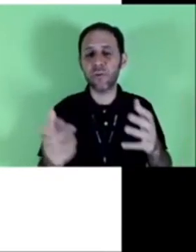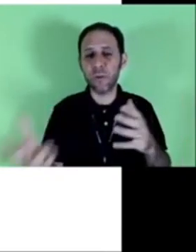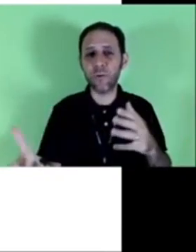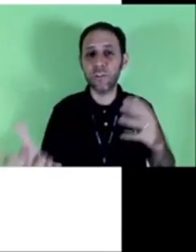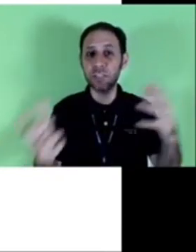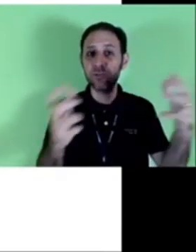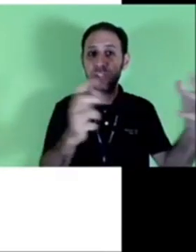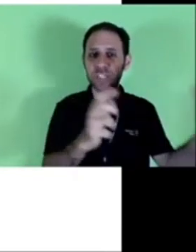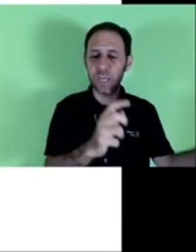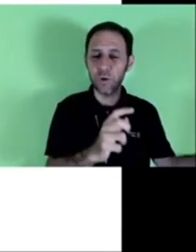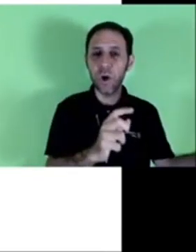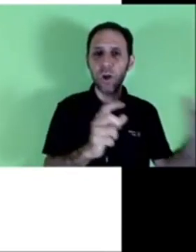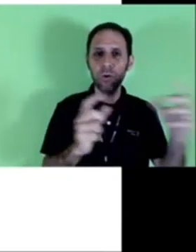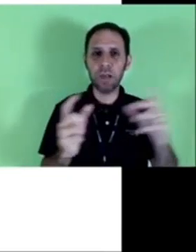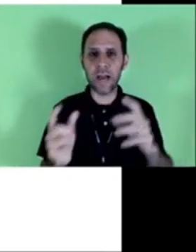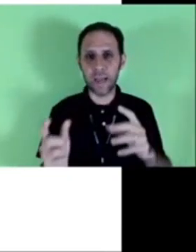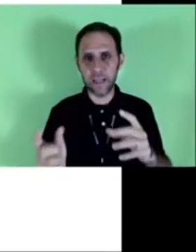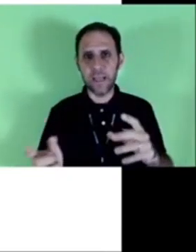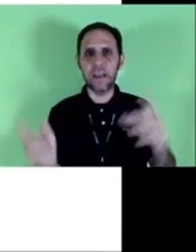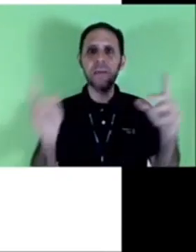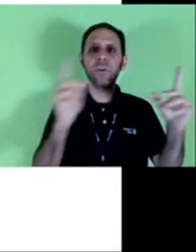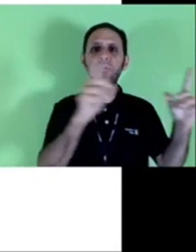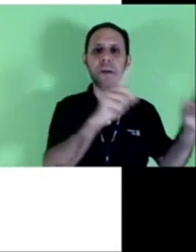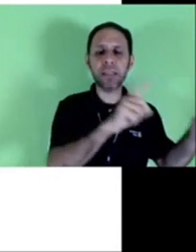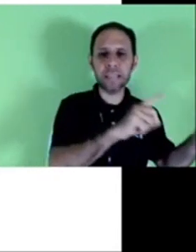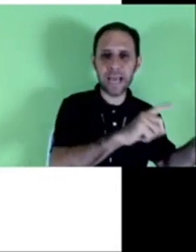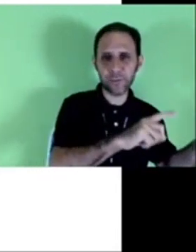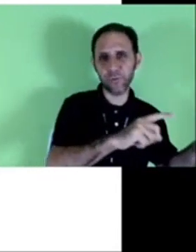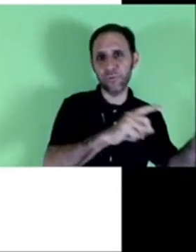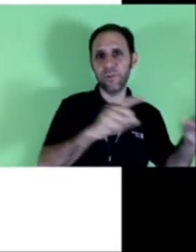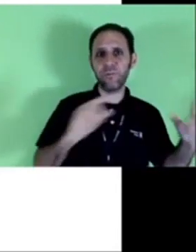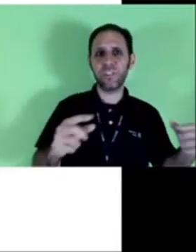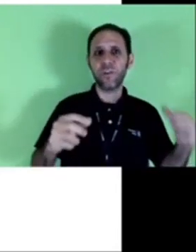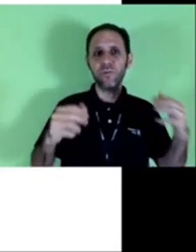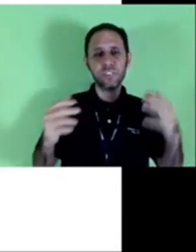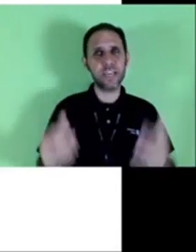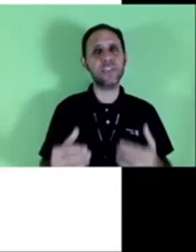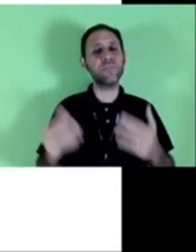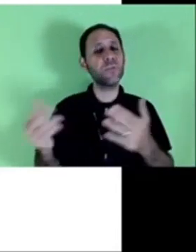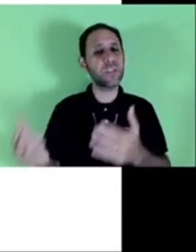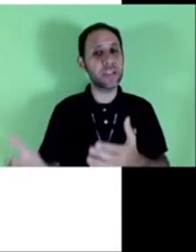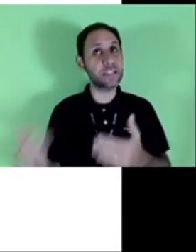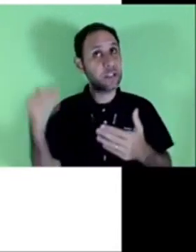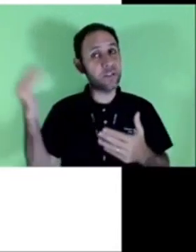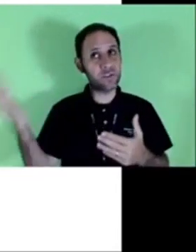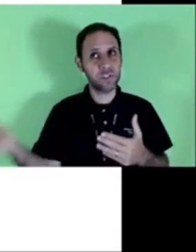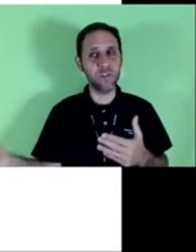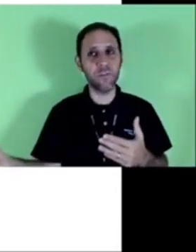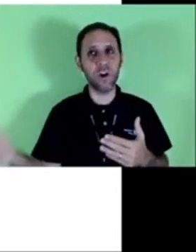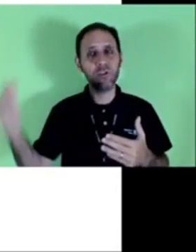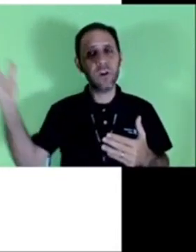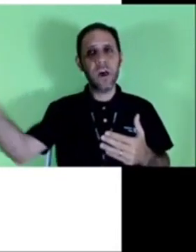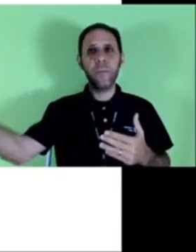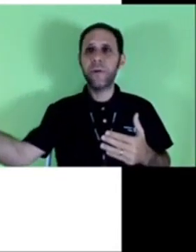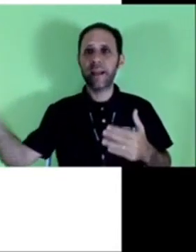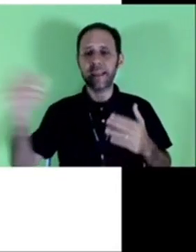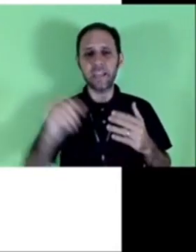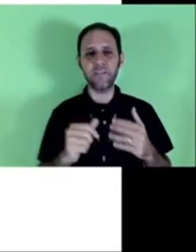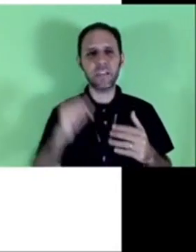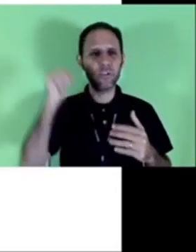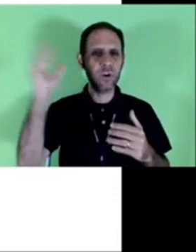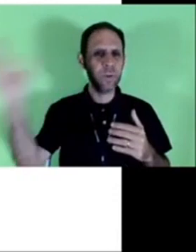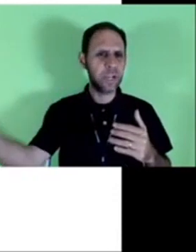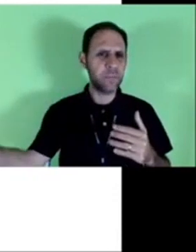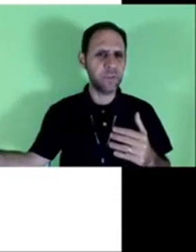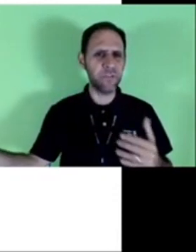para fazer alguma coisa no seu lugar. Lembra do mandato? Você concede poderes através do seu voto para